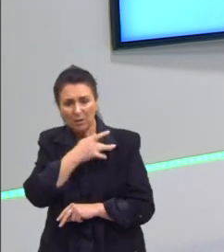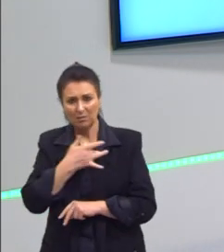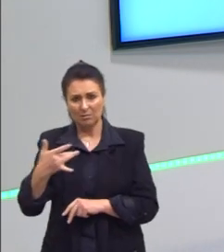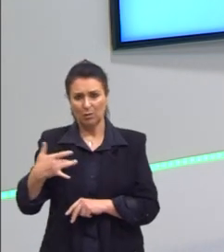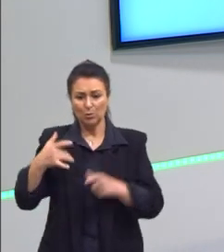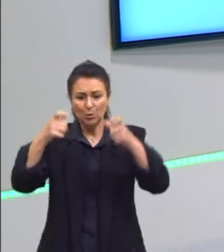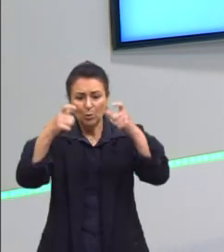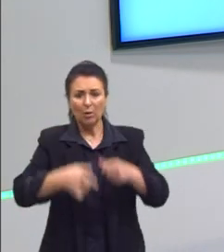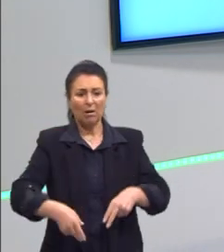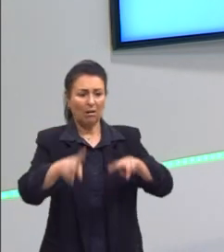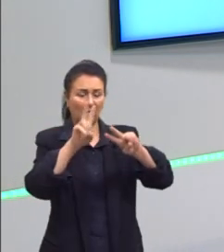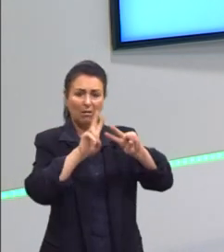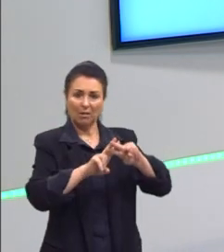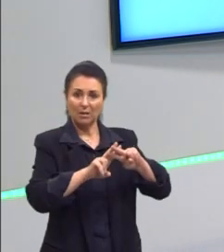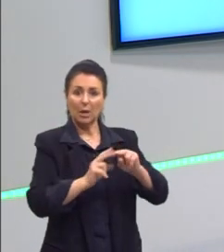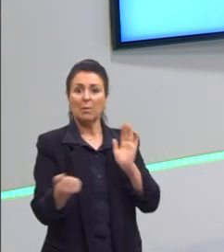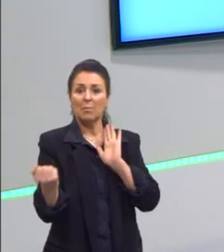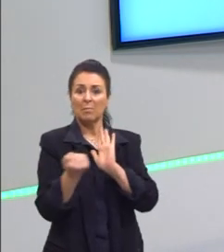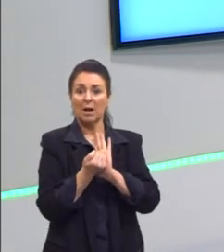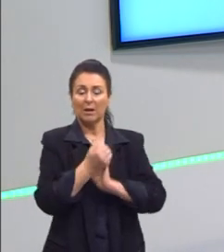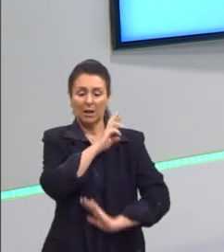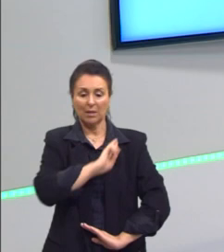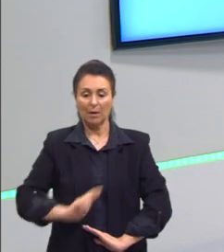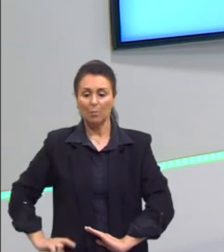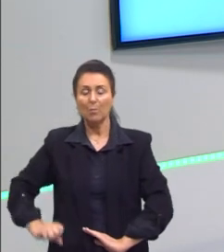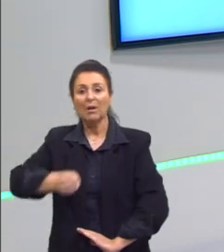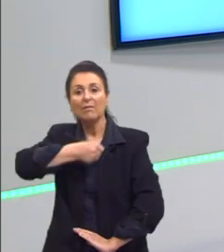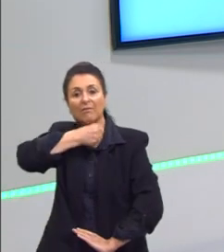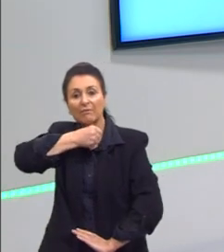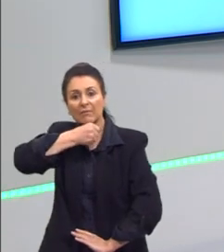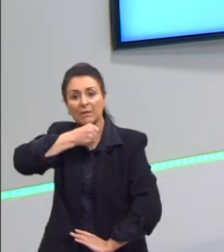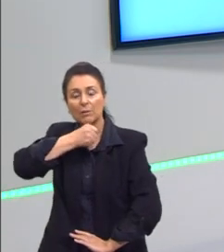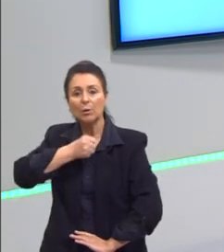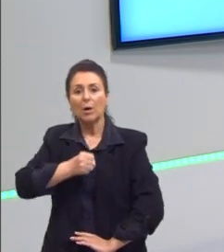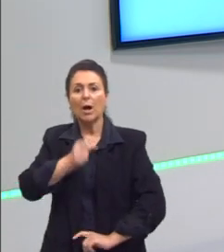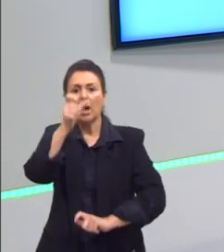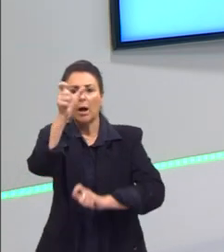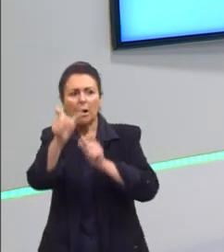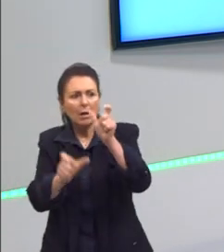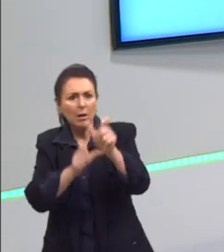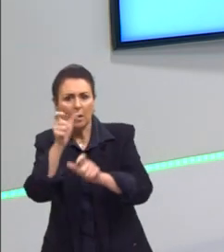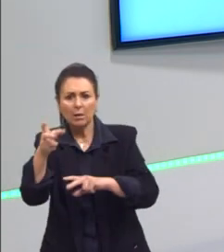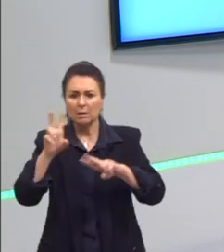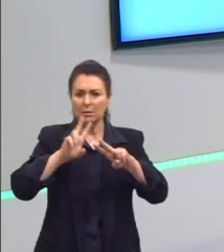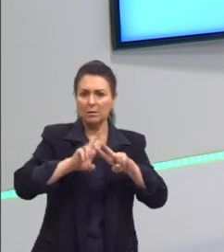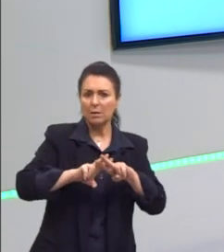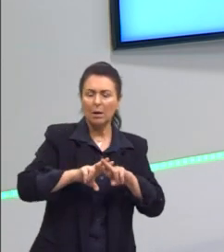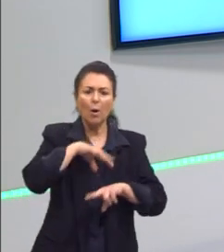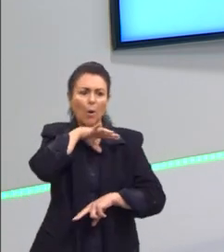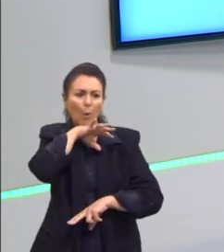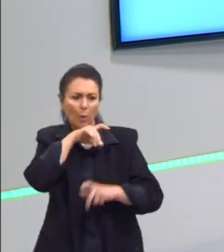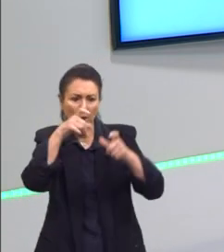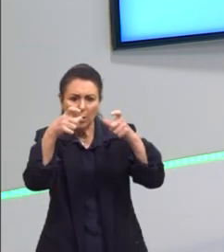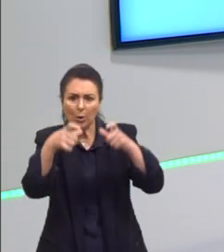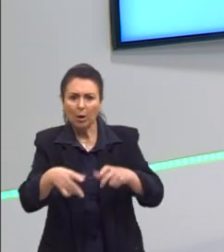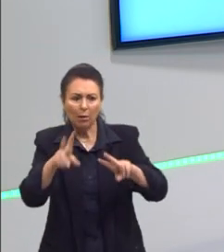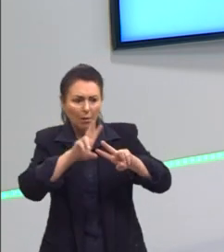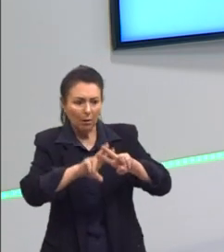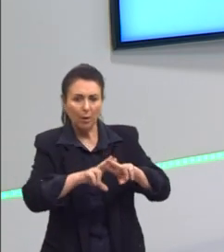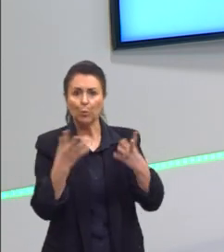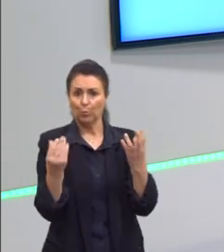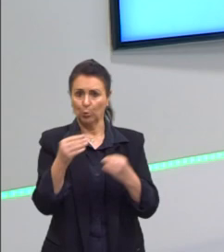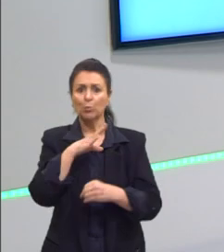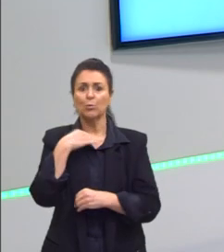isso também foi uma marca da República Velha. Muita gente era presa, as prisões tinham condições terríveis, e muita gente morria.